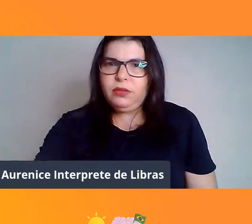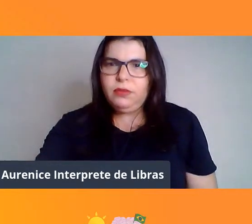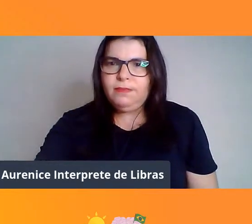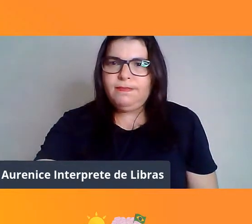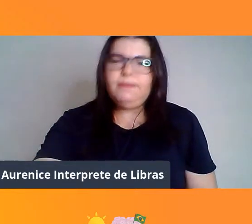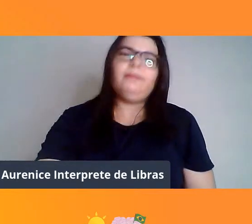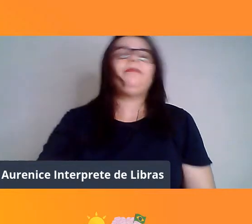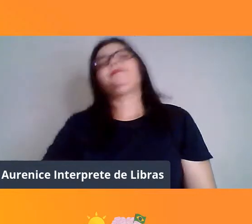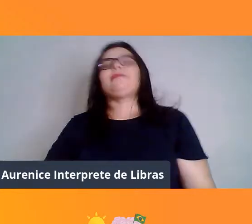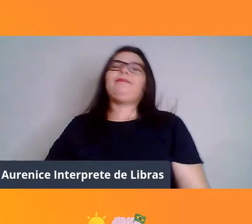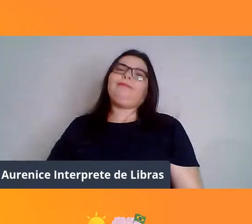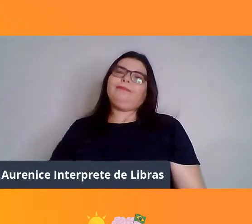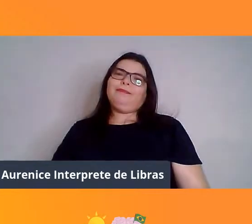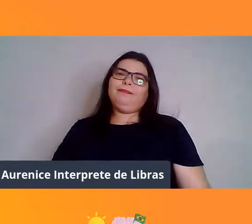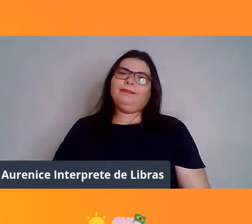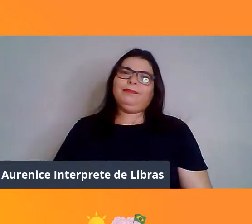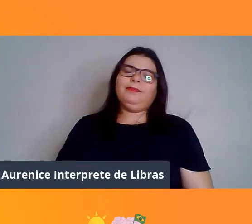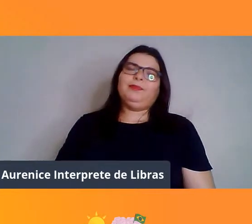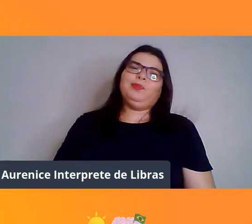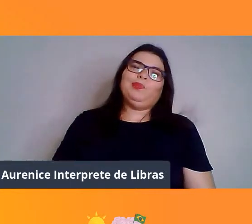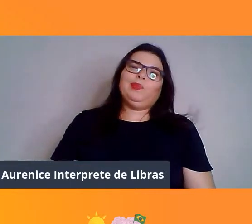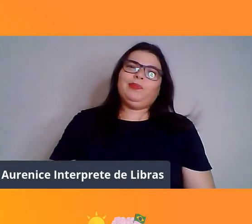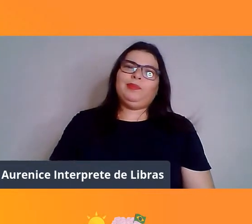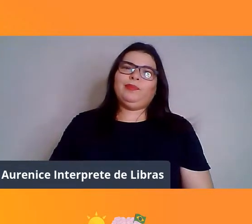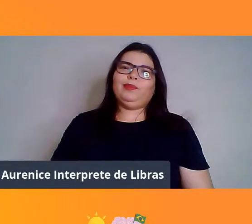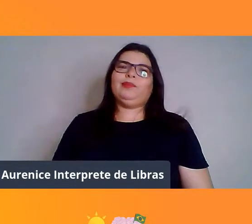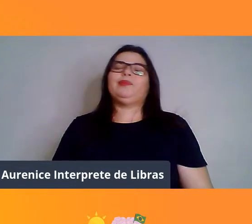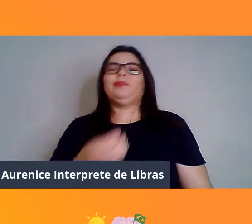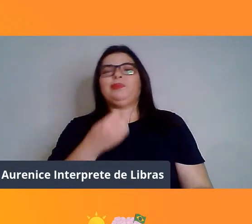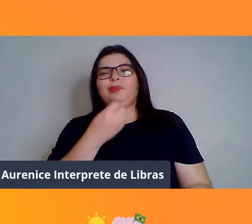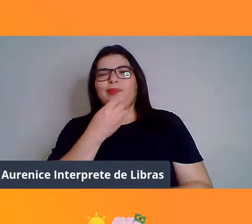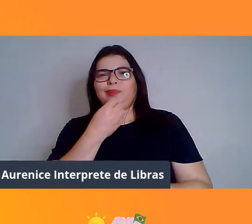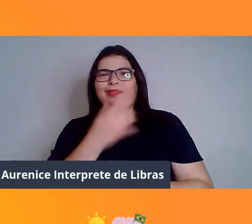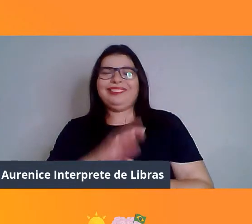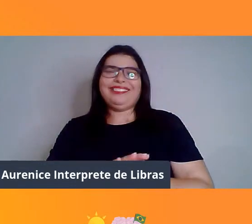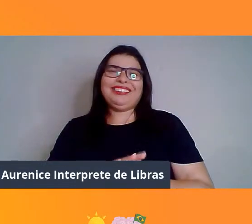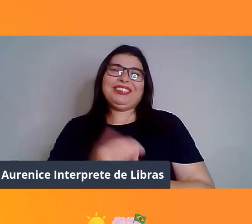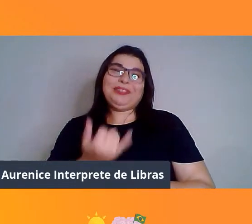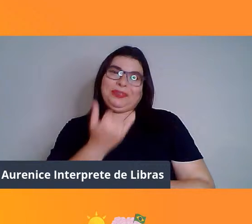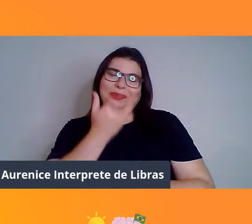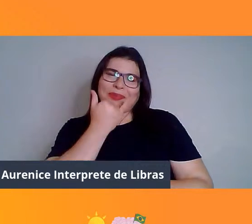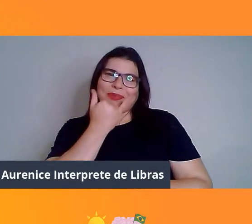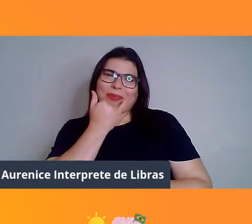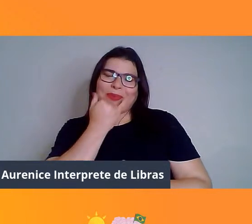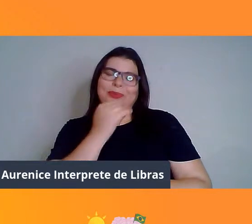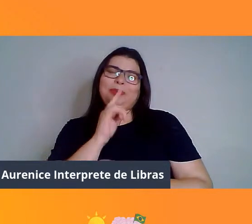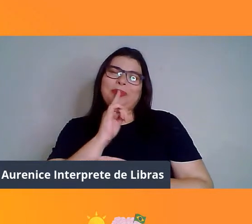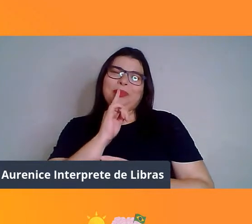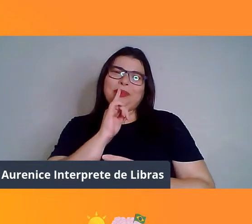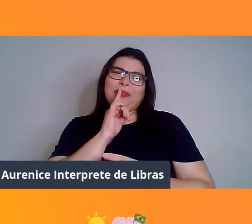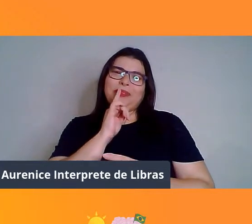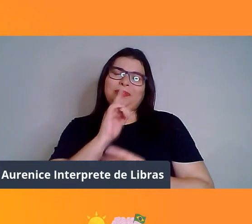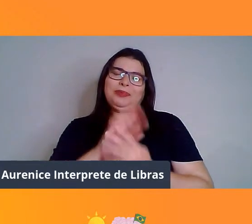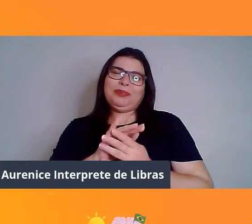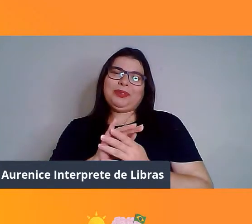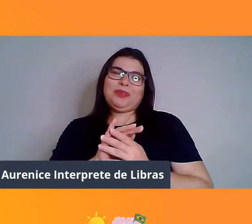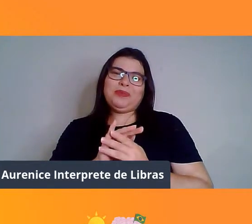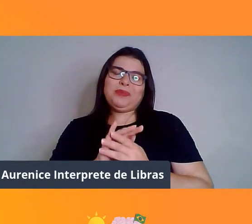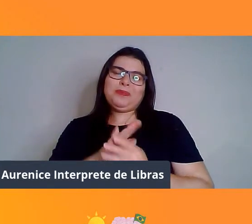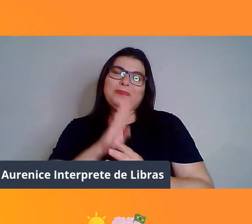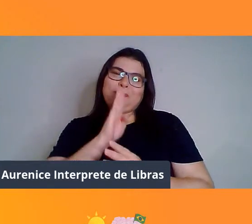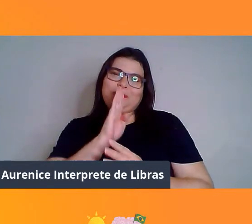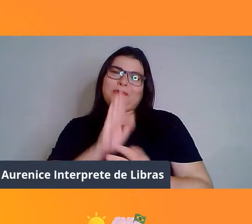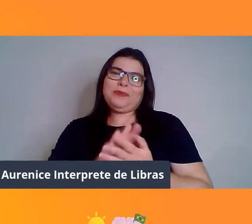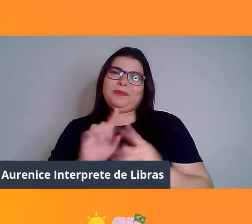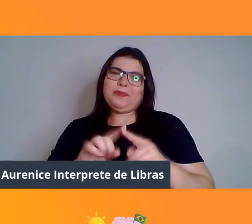Alô, gente! . Bom, foi só uma pegadinha do malandro, meu microfone estava amostado, mas agora